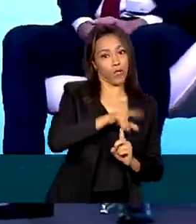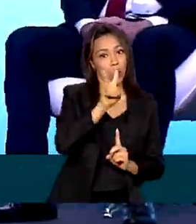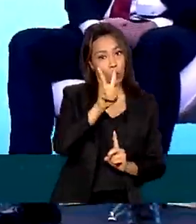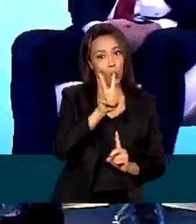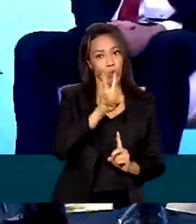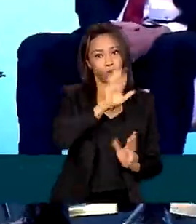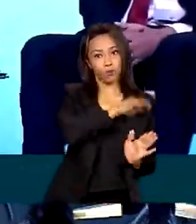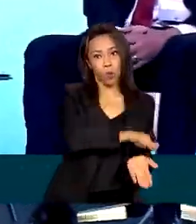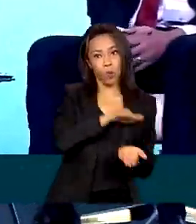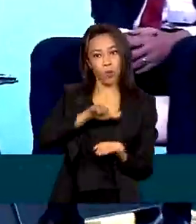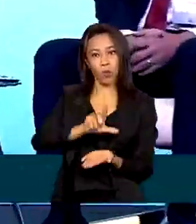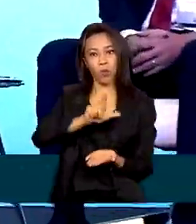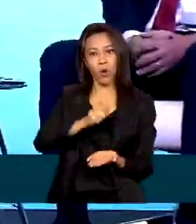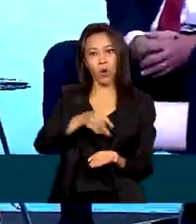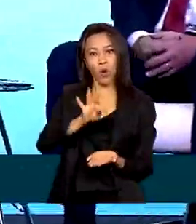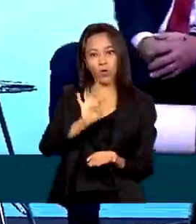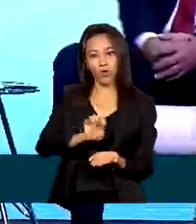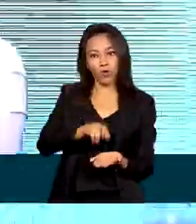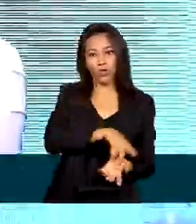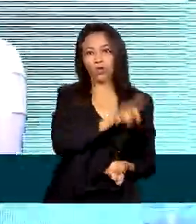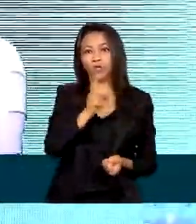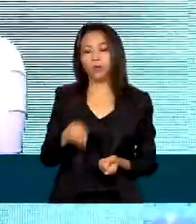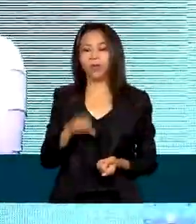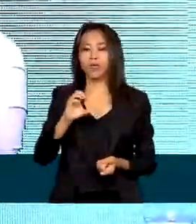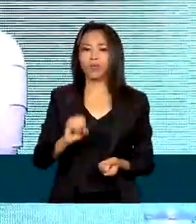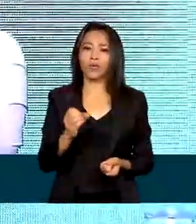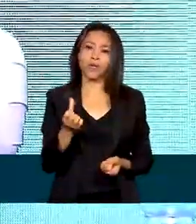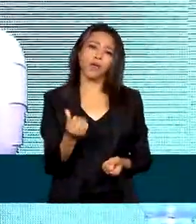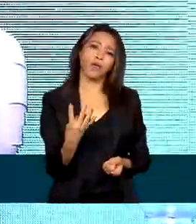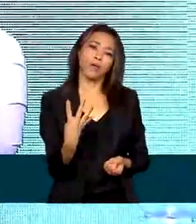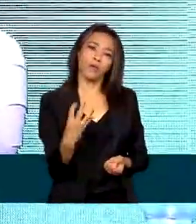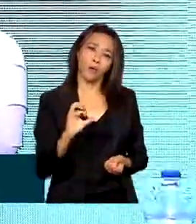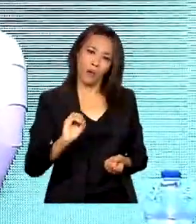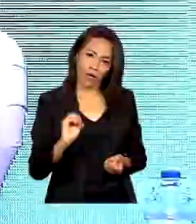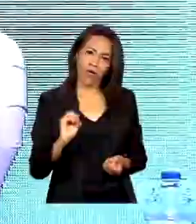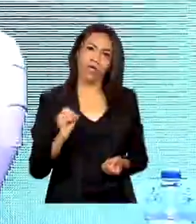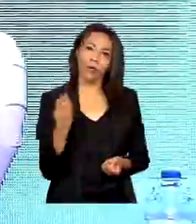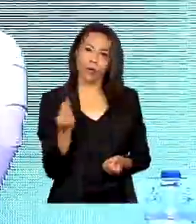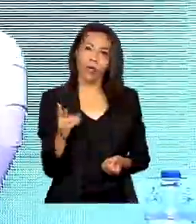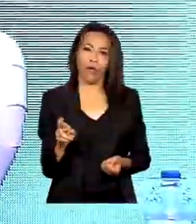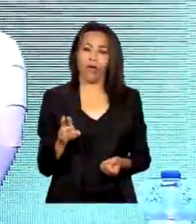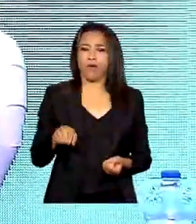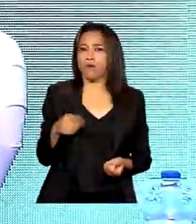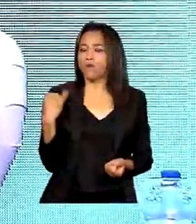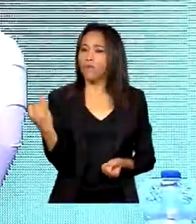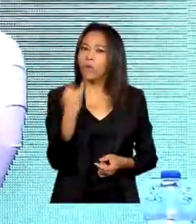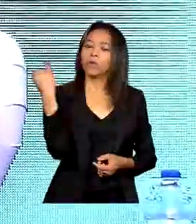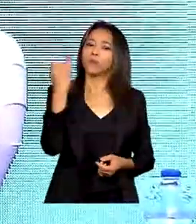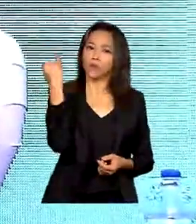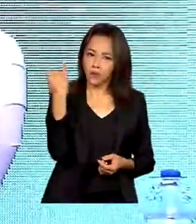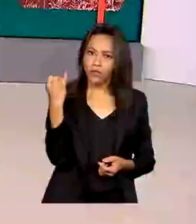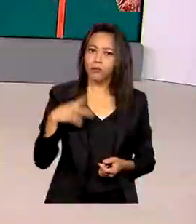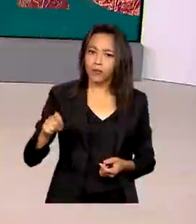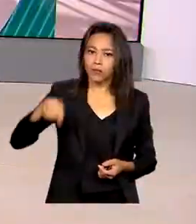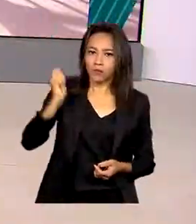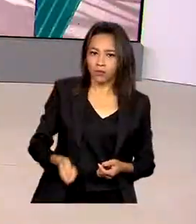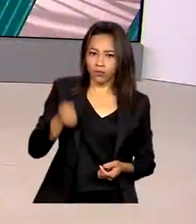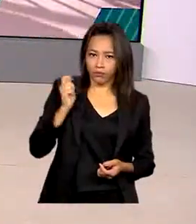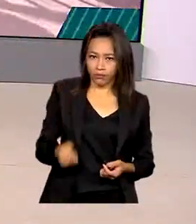381, depois 040, duas rodovias fundamentais que precisam ir a leilão.